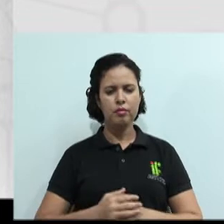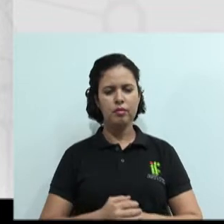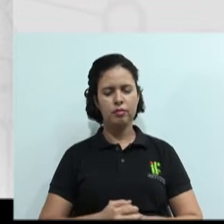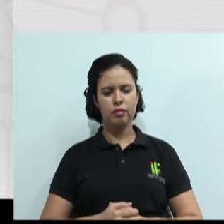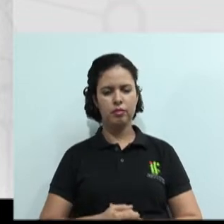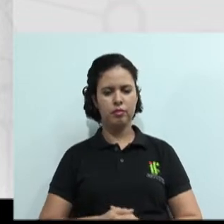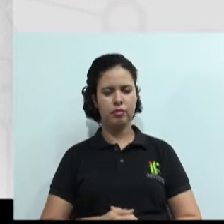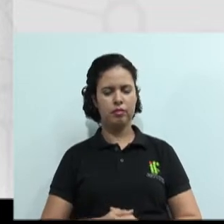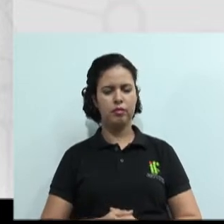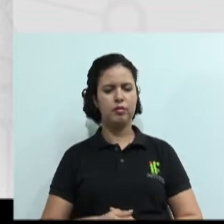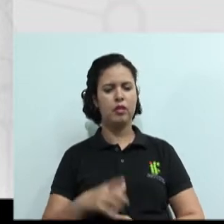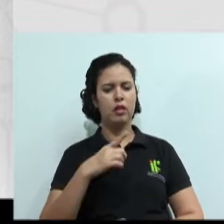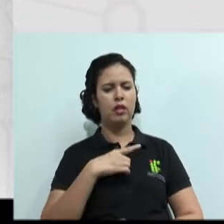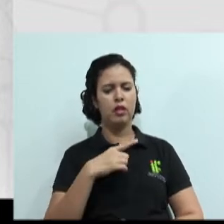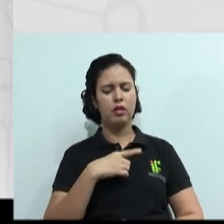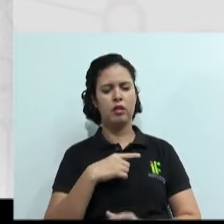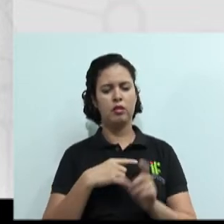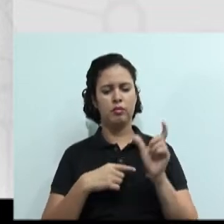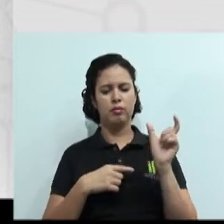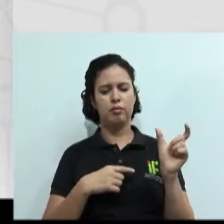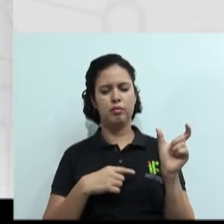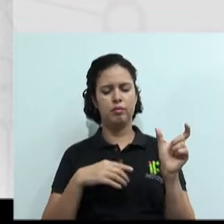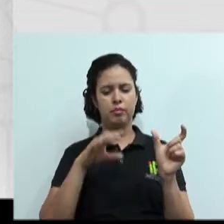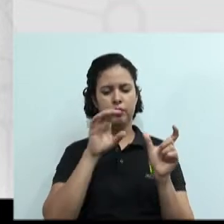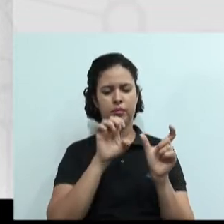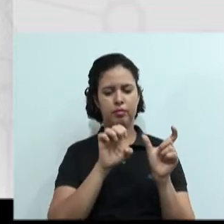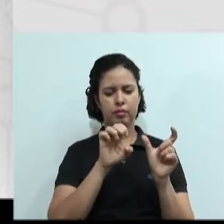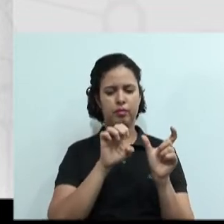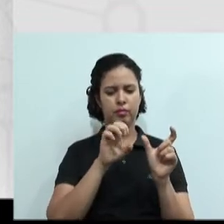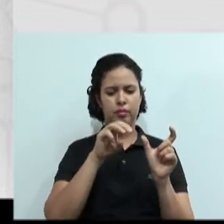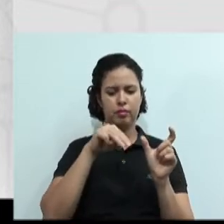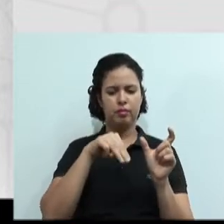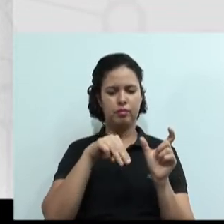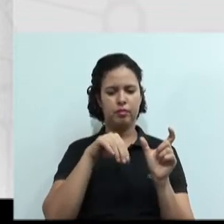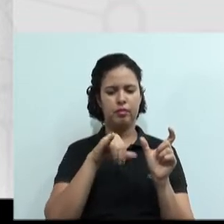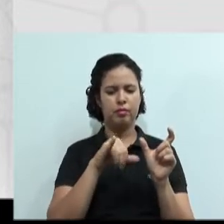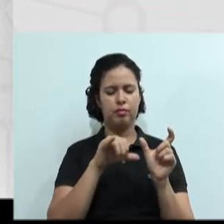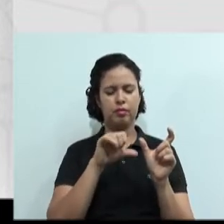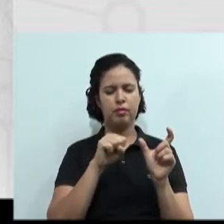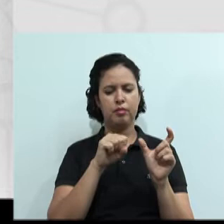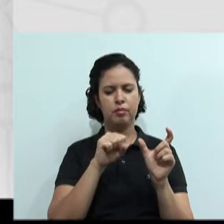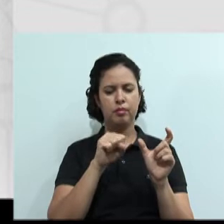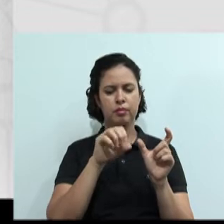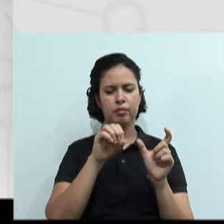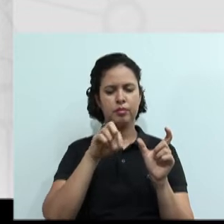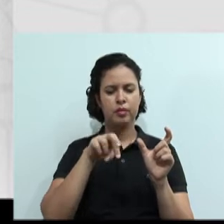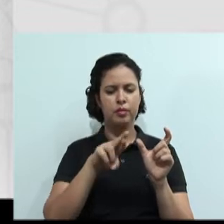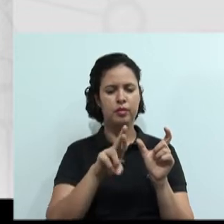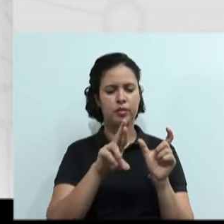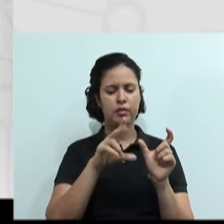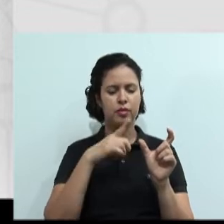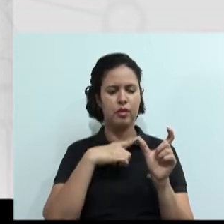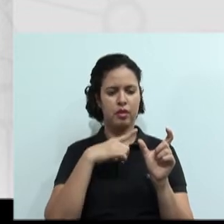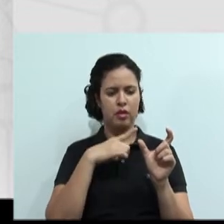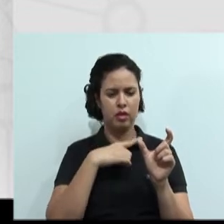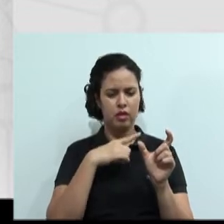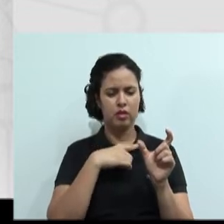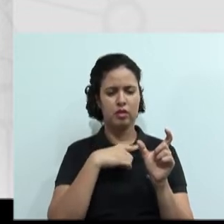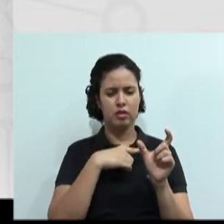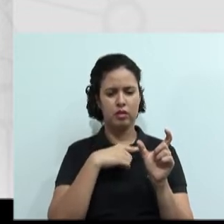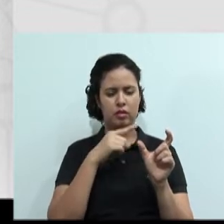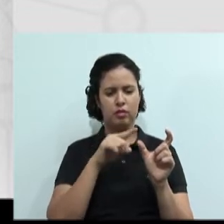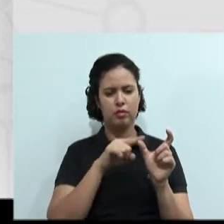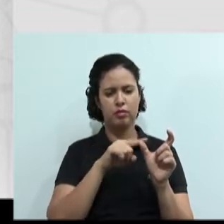nós temos o emissor, que é aquele que vai emitir a mensagem. E essa mensagem, ela tem um código, né? O